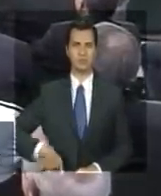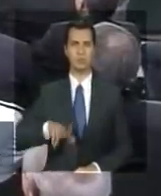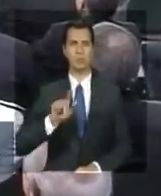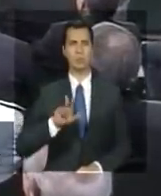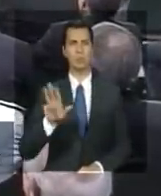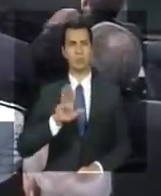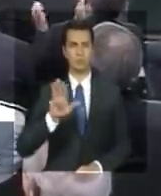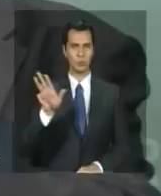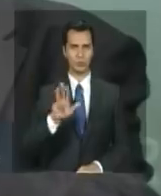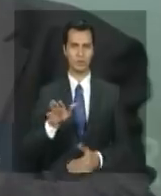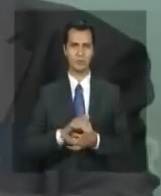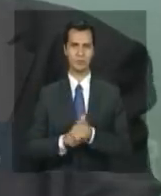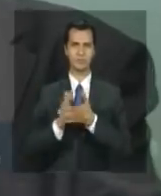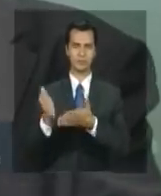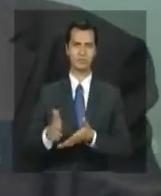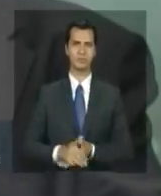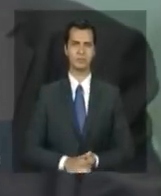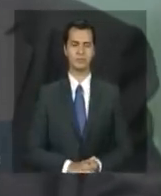Inácio Lula da Silva.